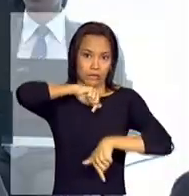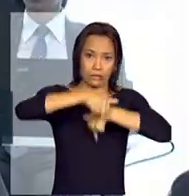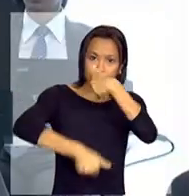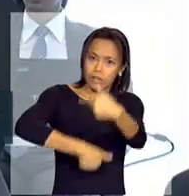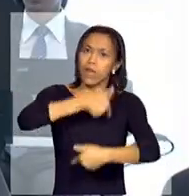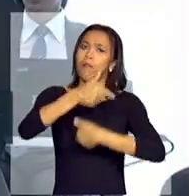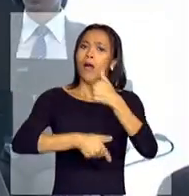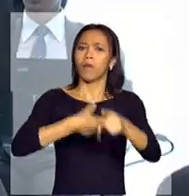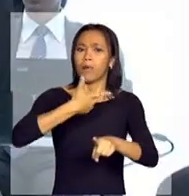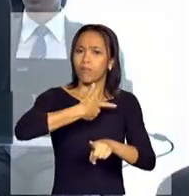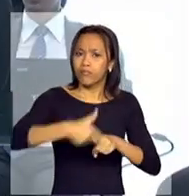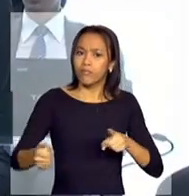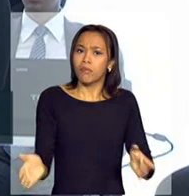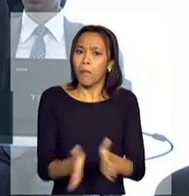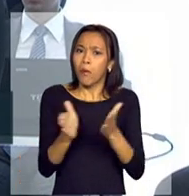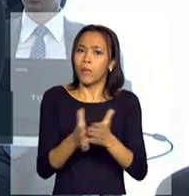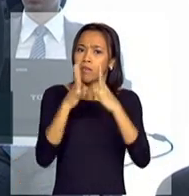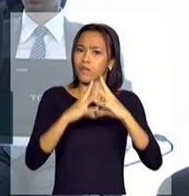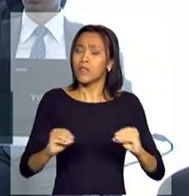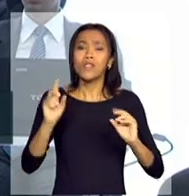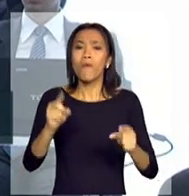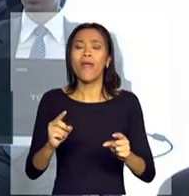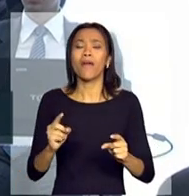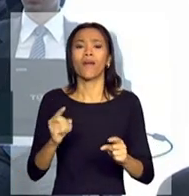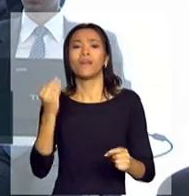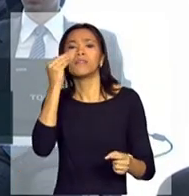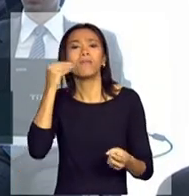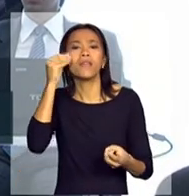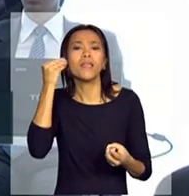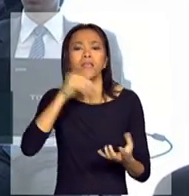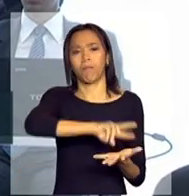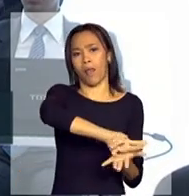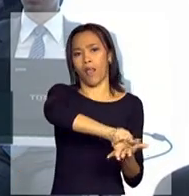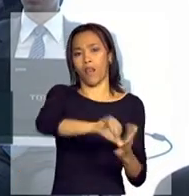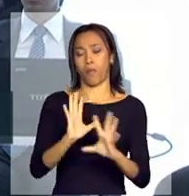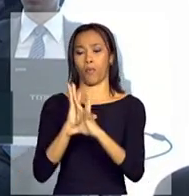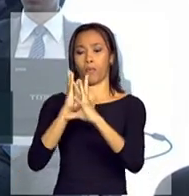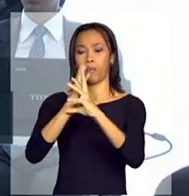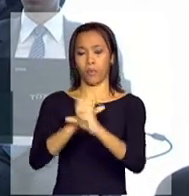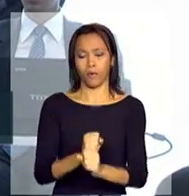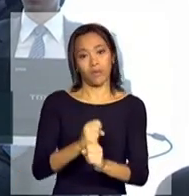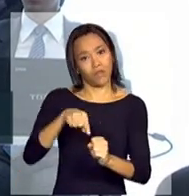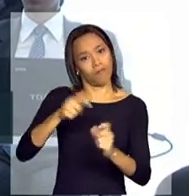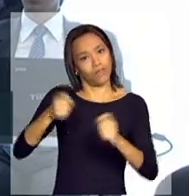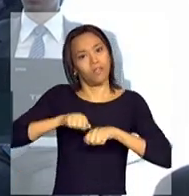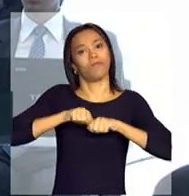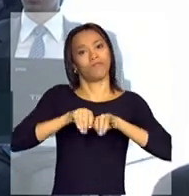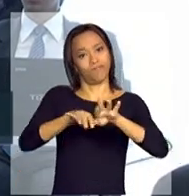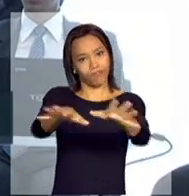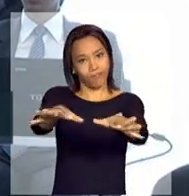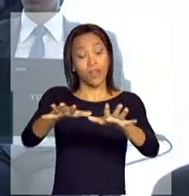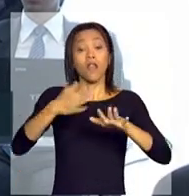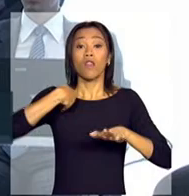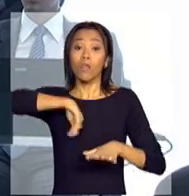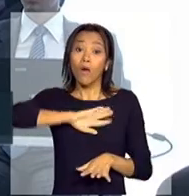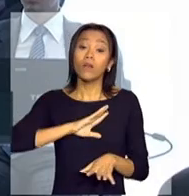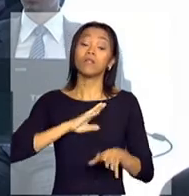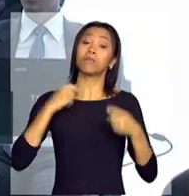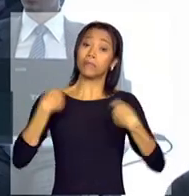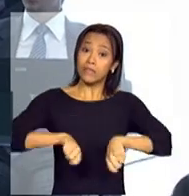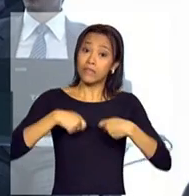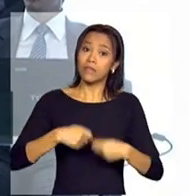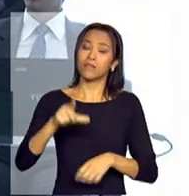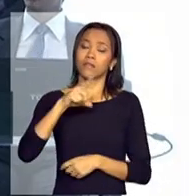superação da miséria não é construir experiências exemplares que não possam ser replicáveis. Nós temos que ter